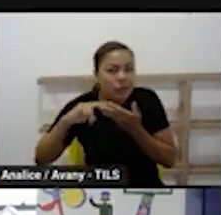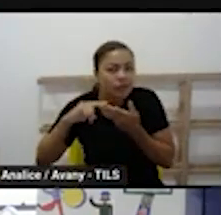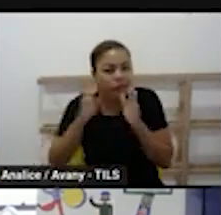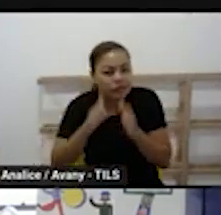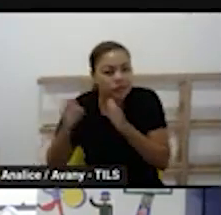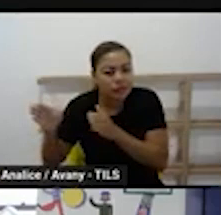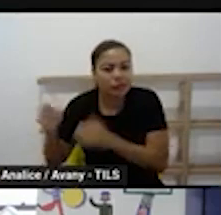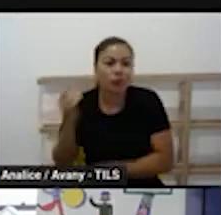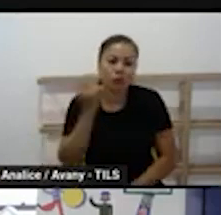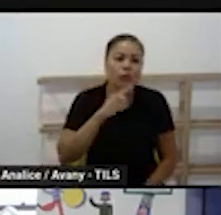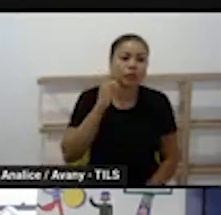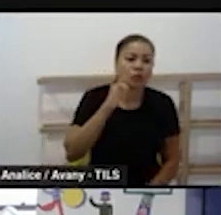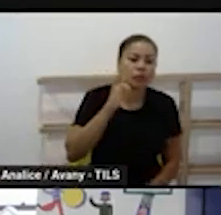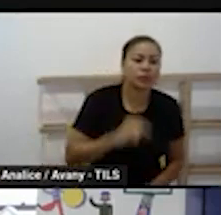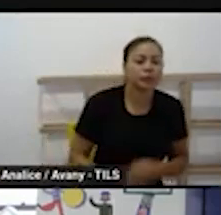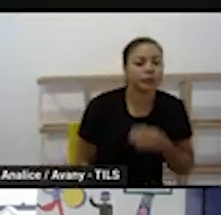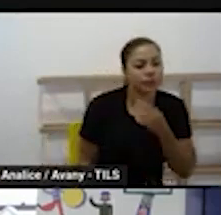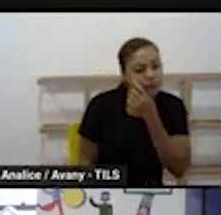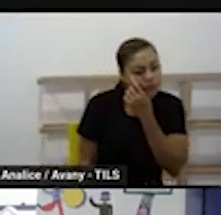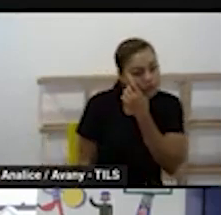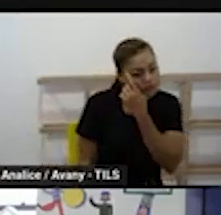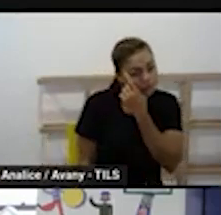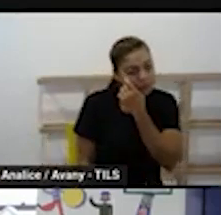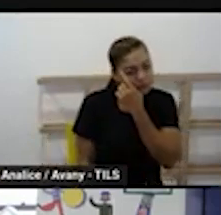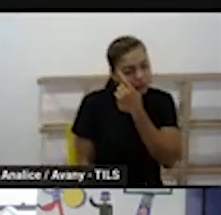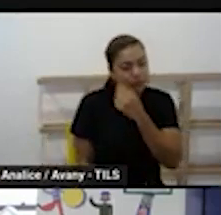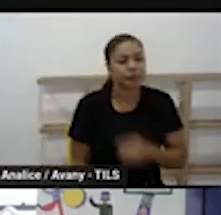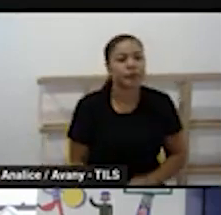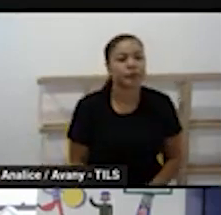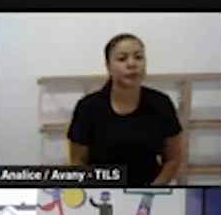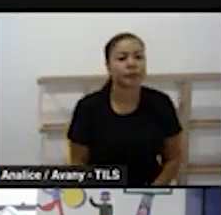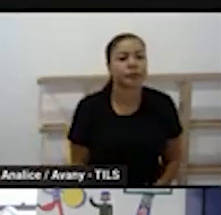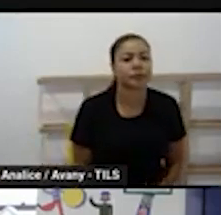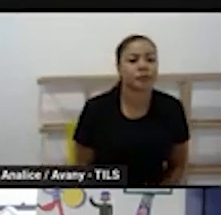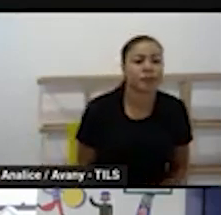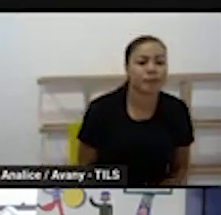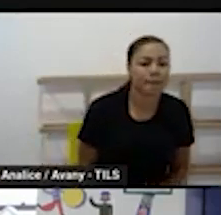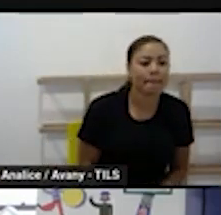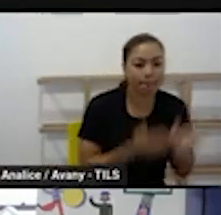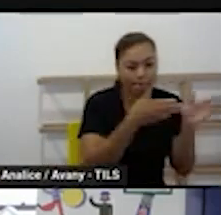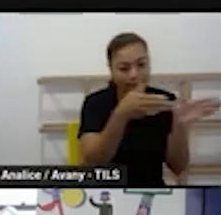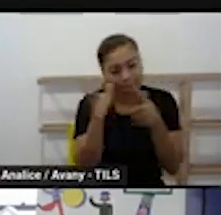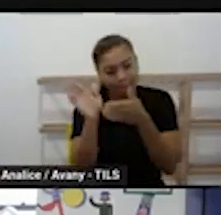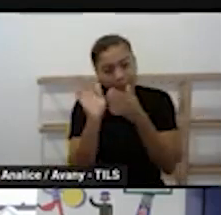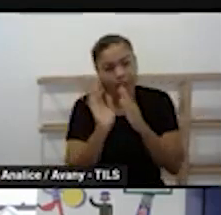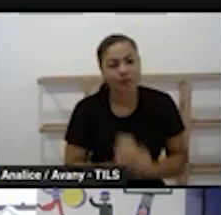com símbolos de figuras isso mesmo é de Néa pode passar